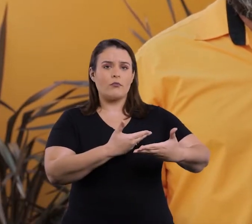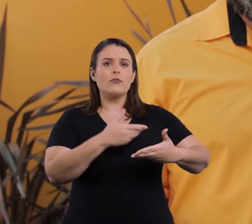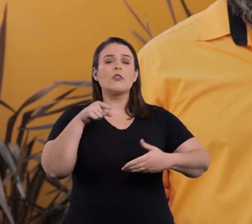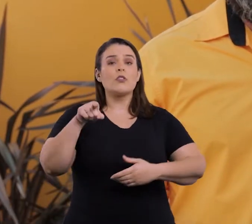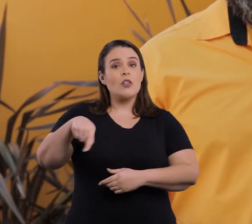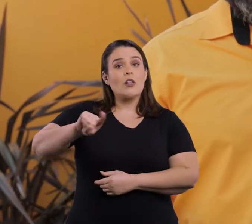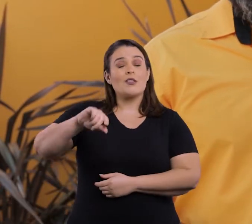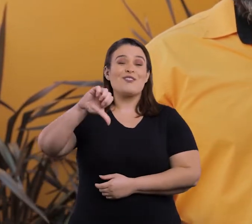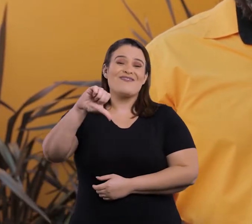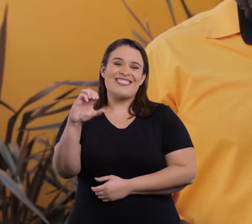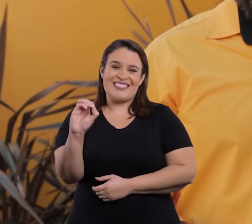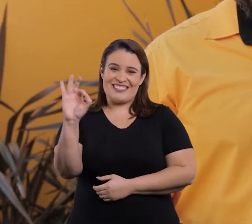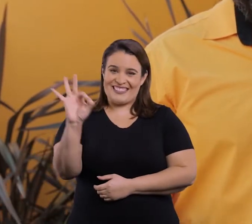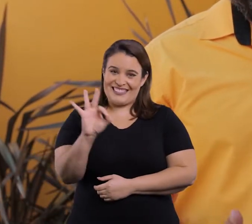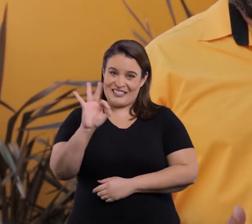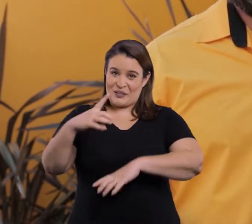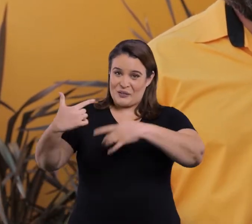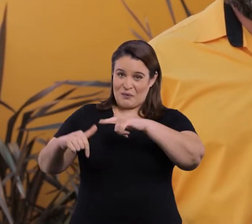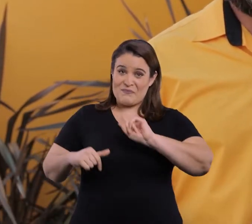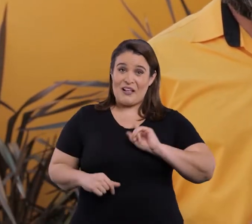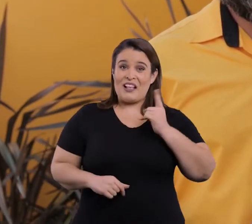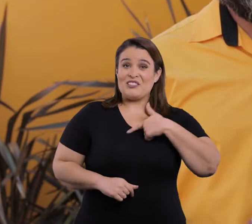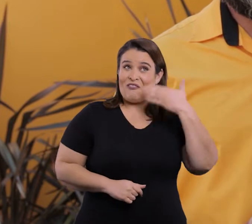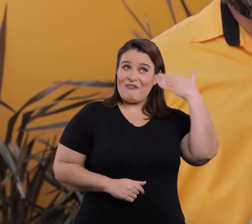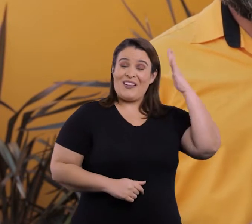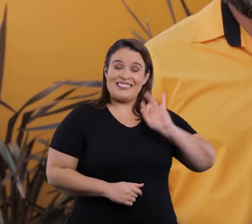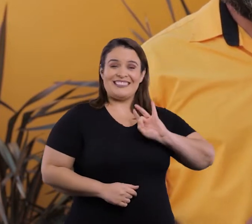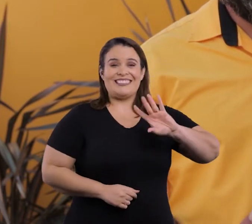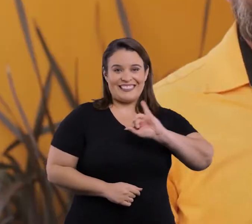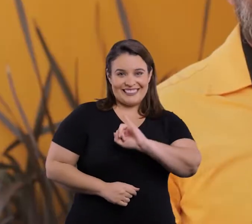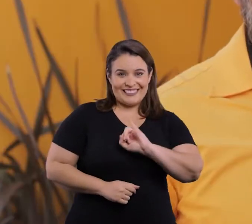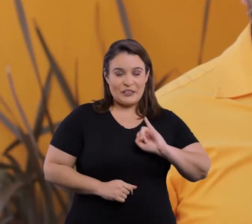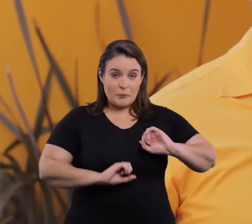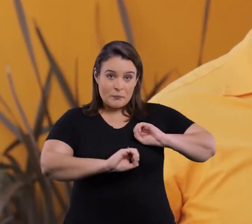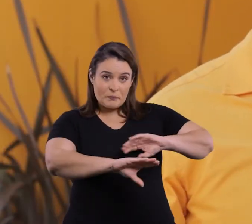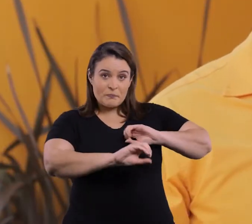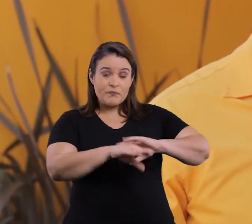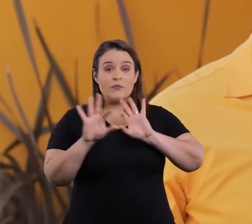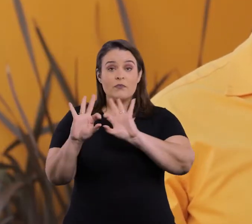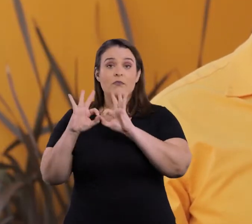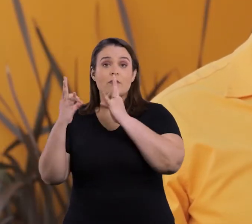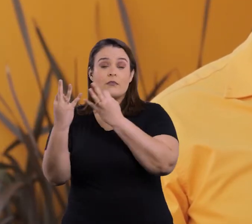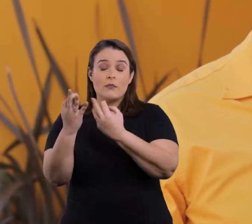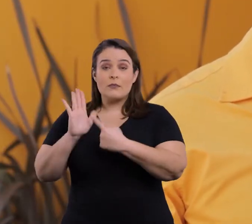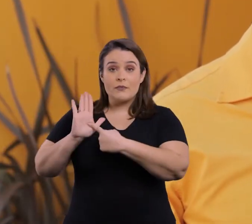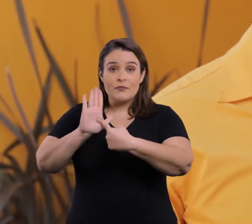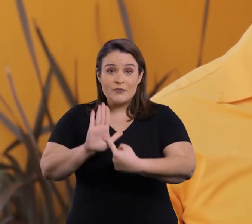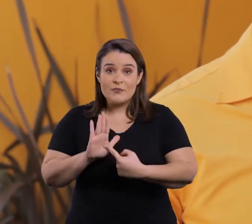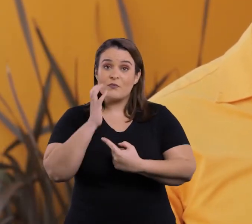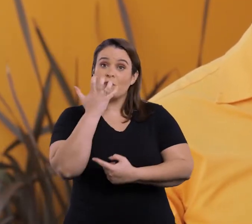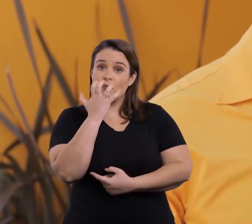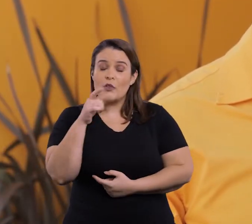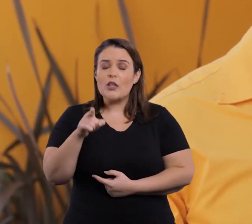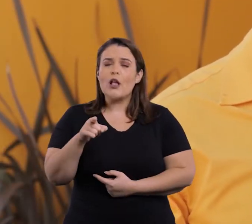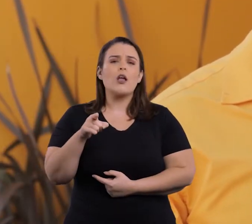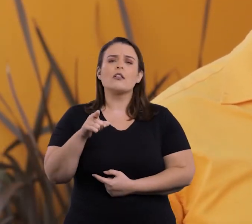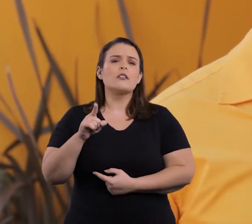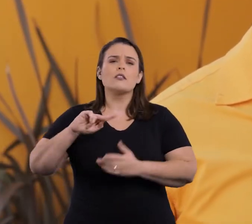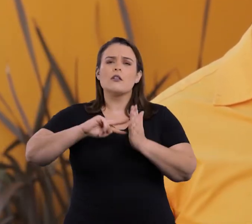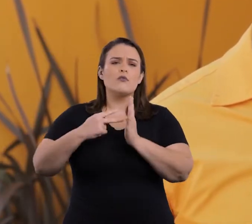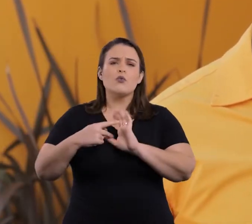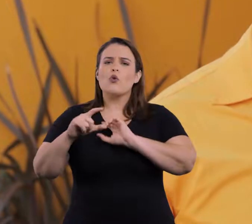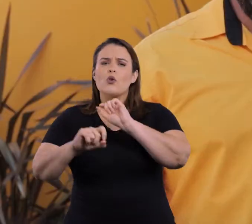brinca que elas fazem 90% do trabalho e a gente fica com a fama como instrutor. São as famílias que vão mostrar ao cachorro o que é a